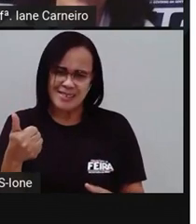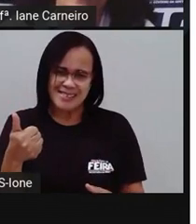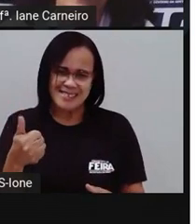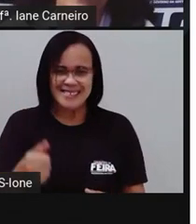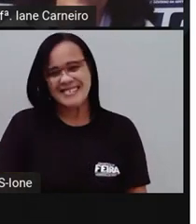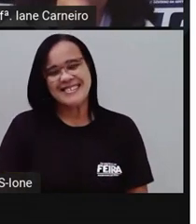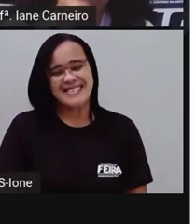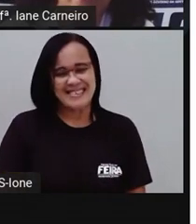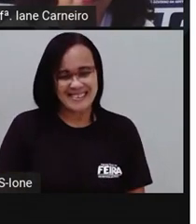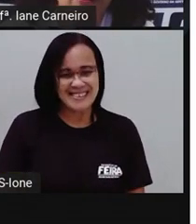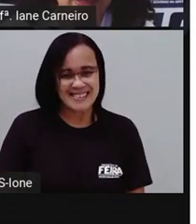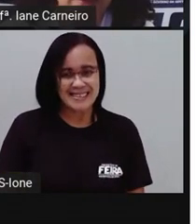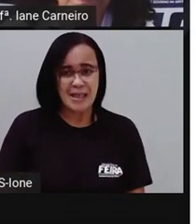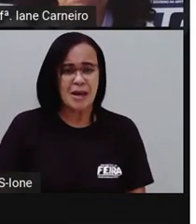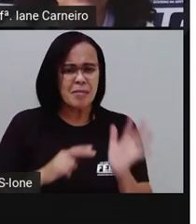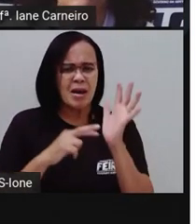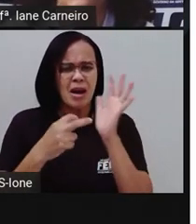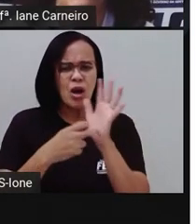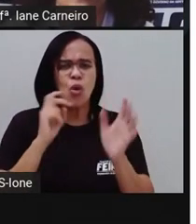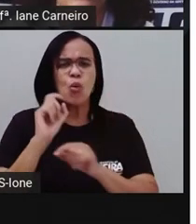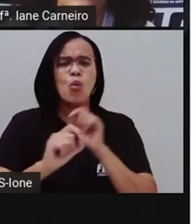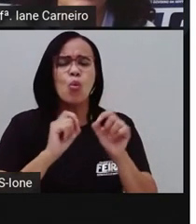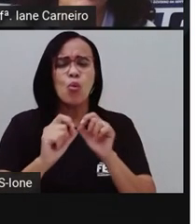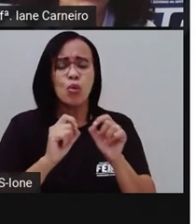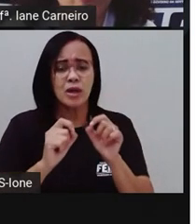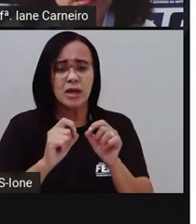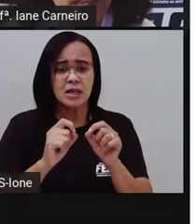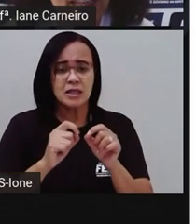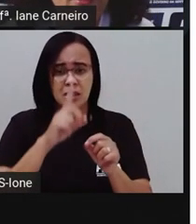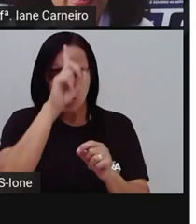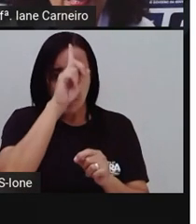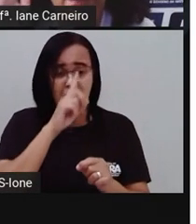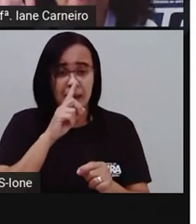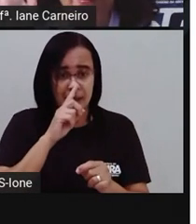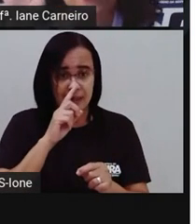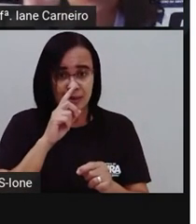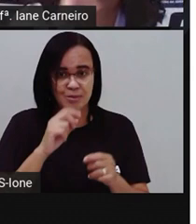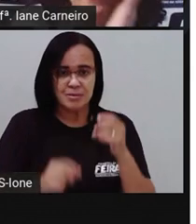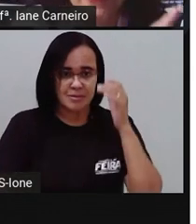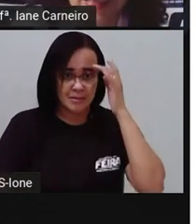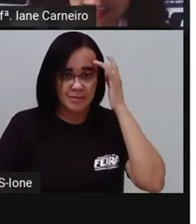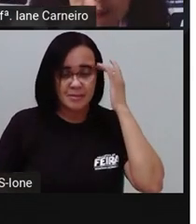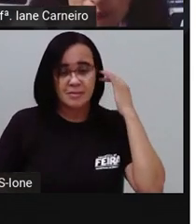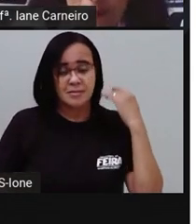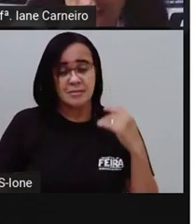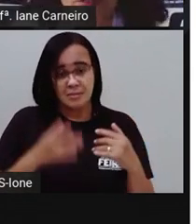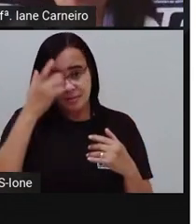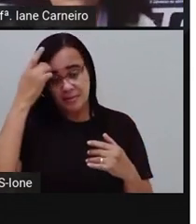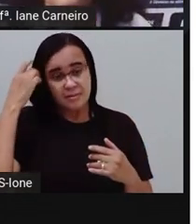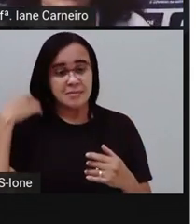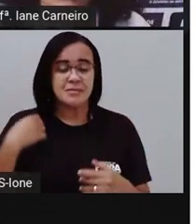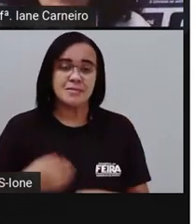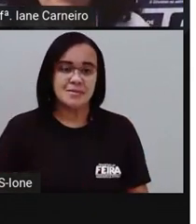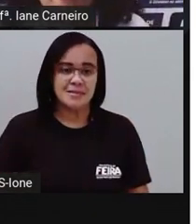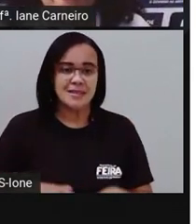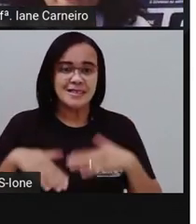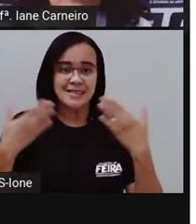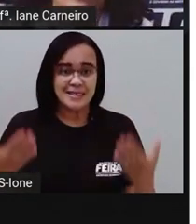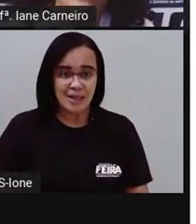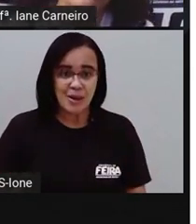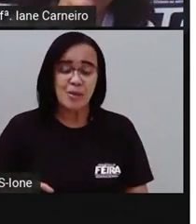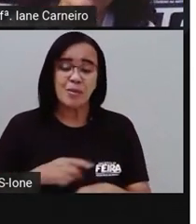o que significa? Então, vamos lá. No ocidente, né? Que é a parte do planeta em que a gente vive, O